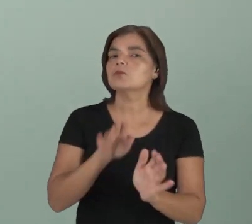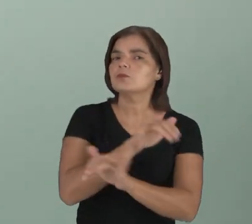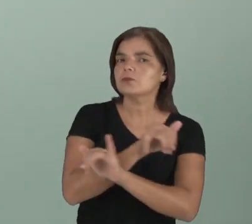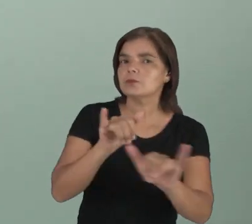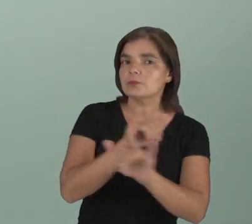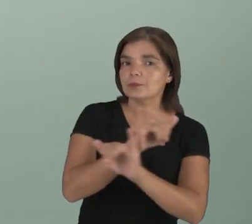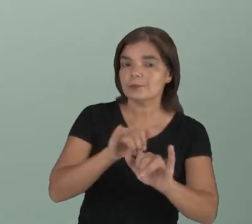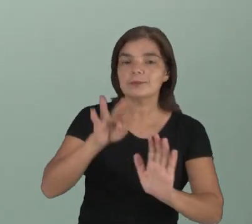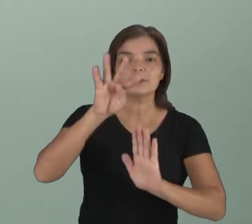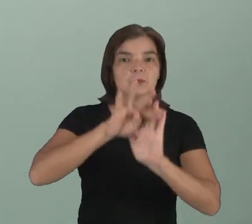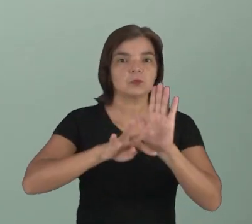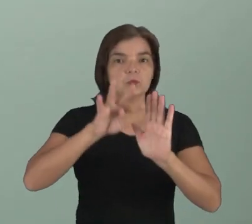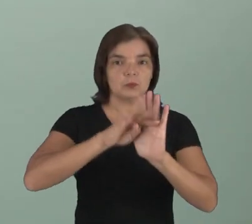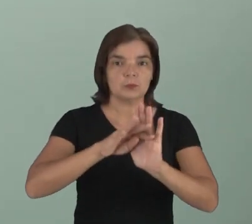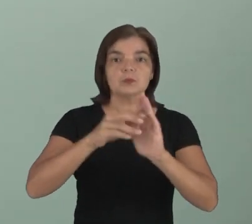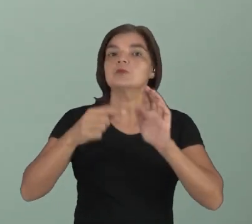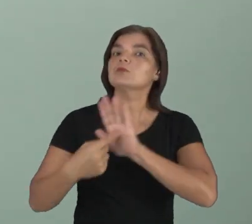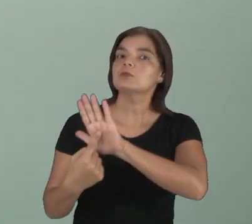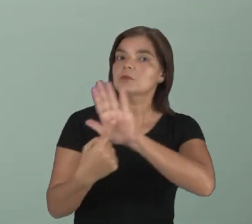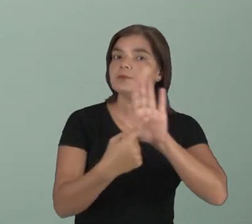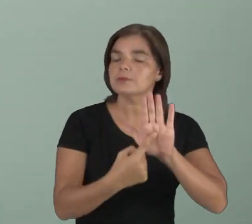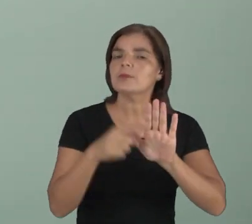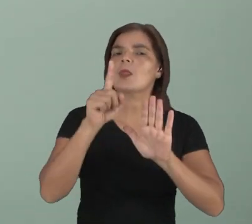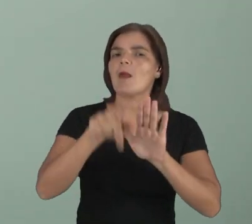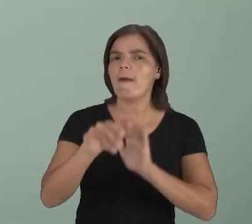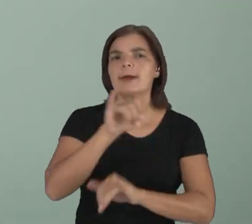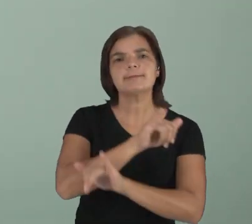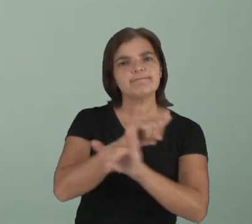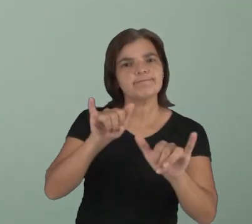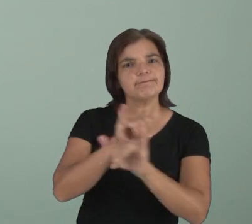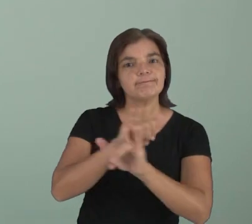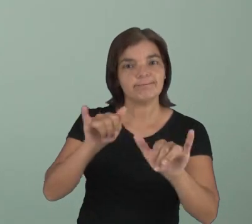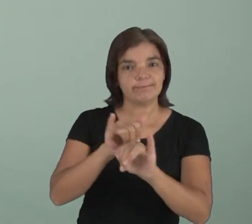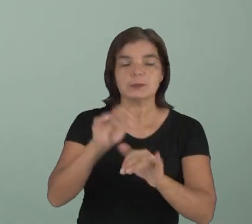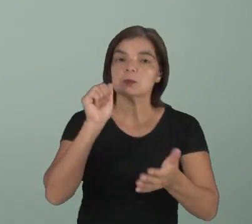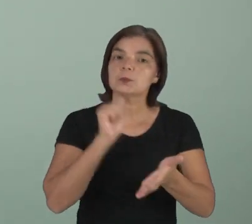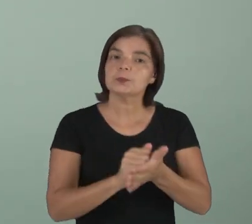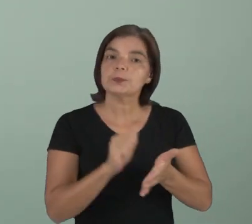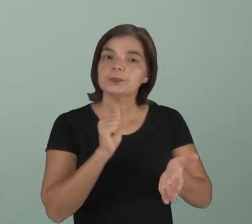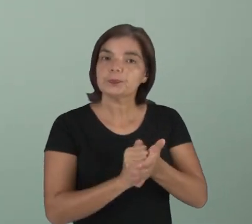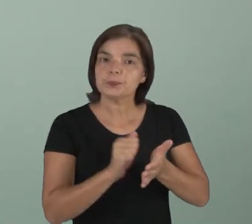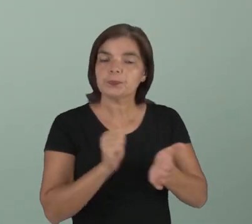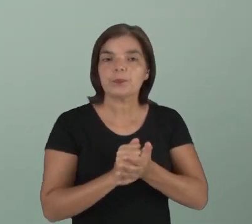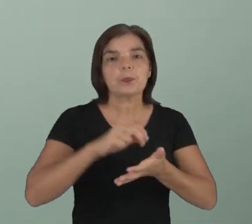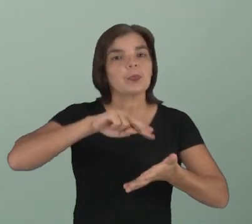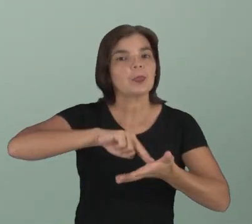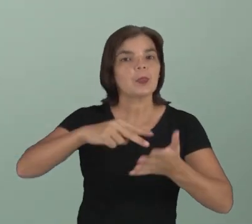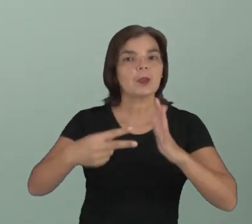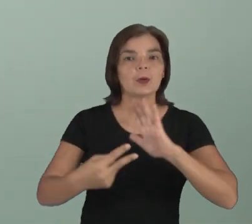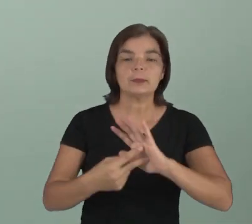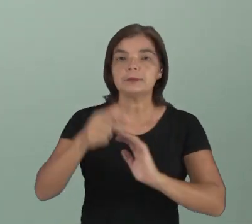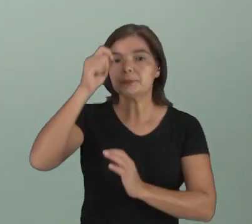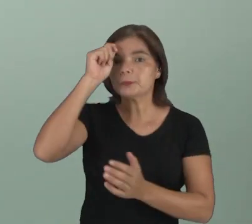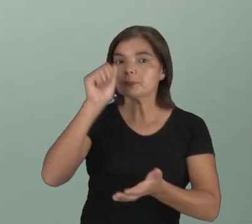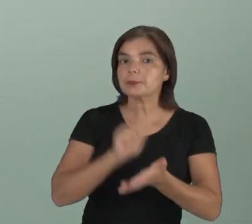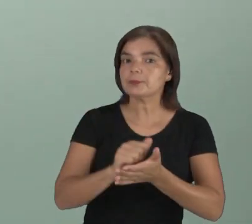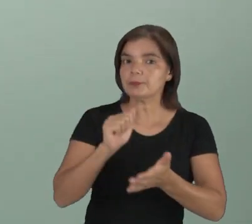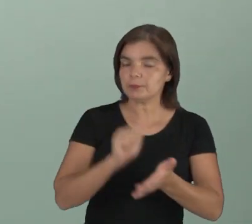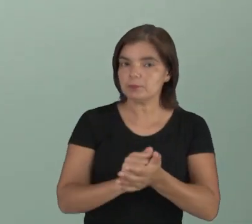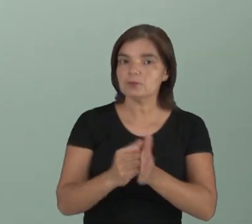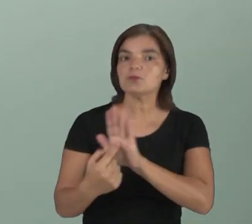informações explícitas são aquelas informações que estão escritas. Ou seja, o autor